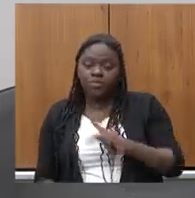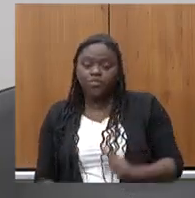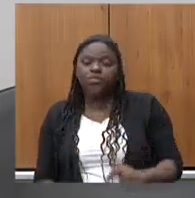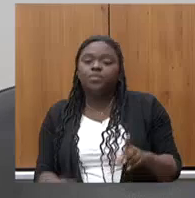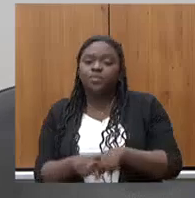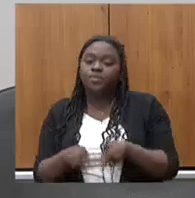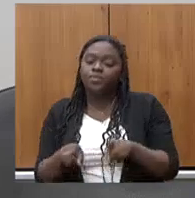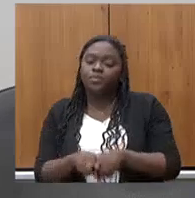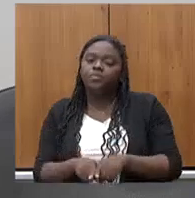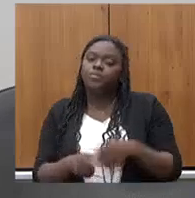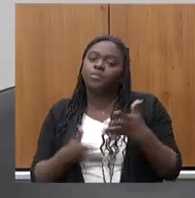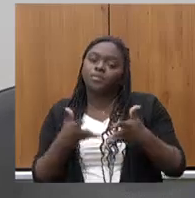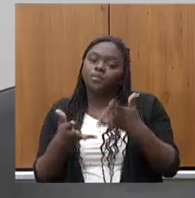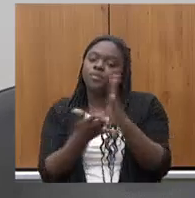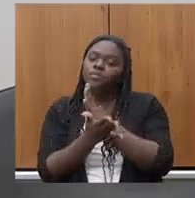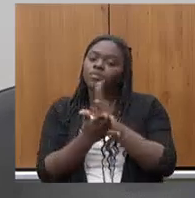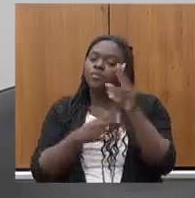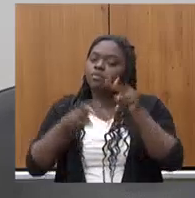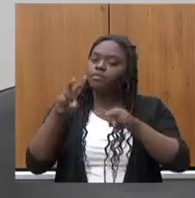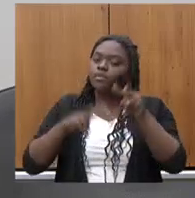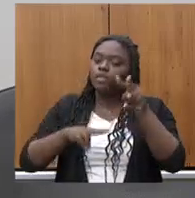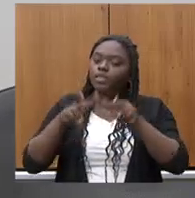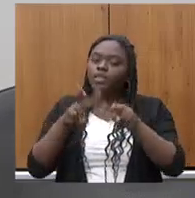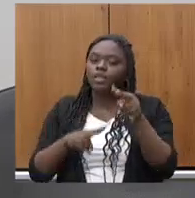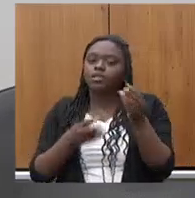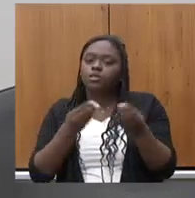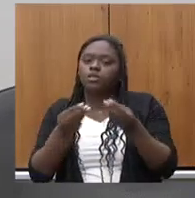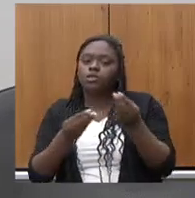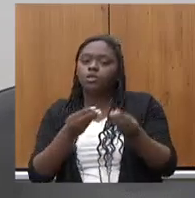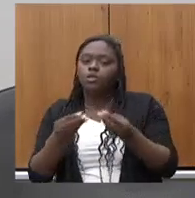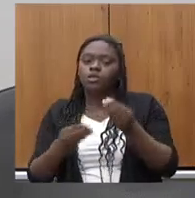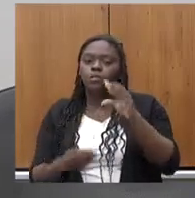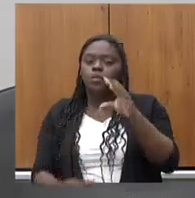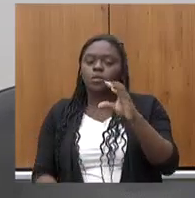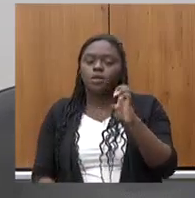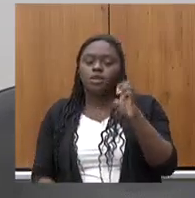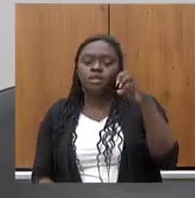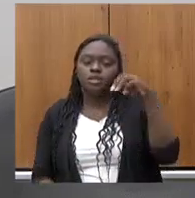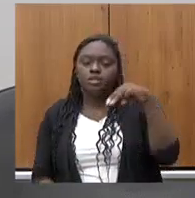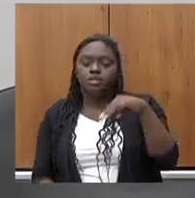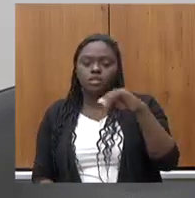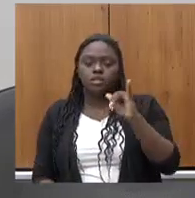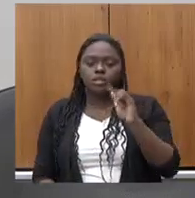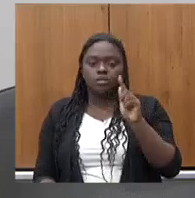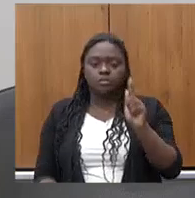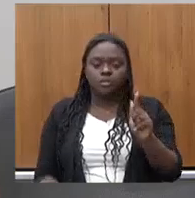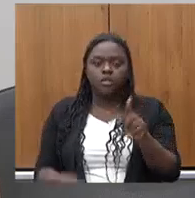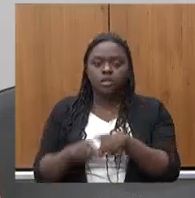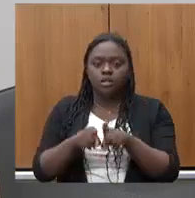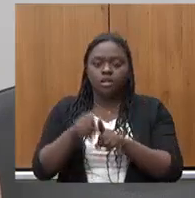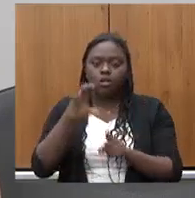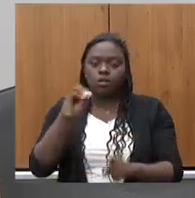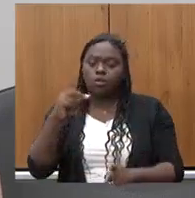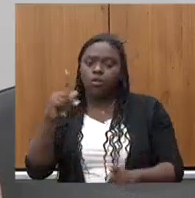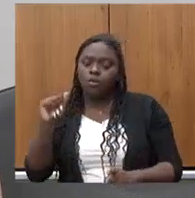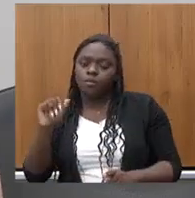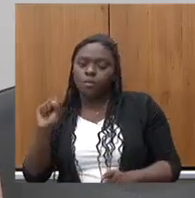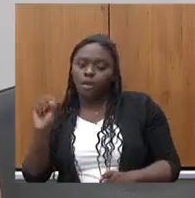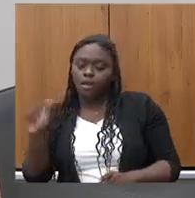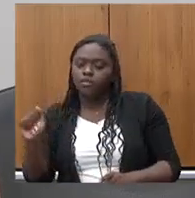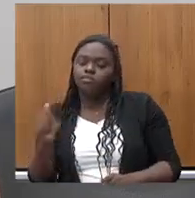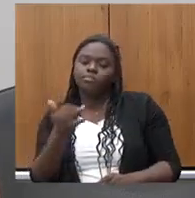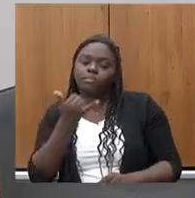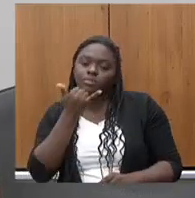e vou também fazer algumas observações em relação a CEMIG e a COPASA me perdoe a franqueza mas vocês não